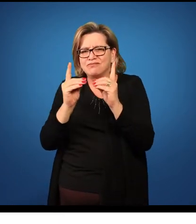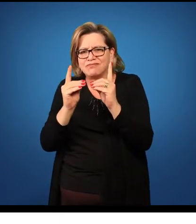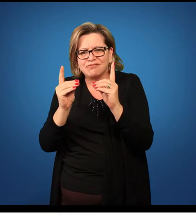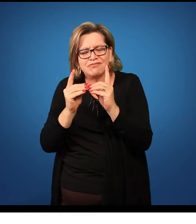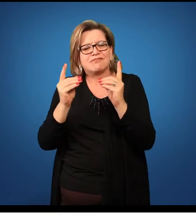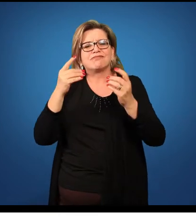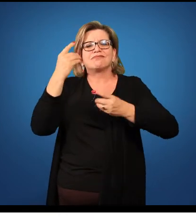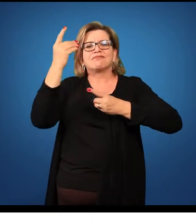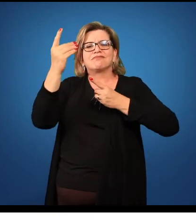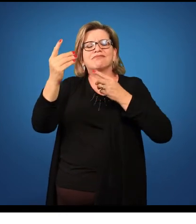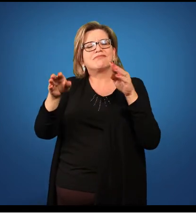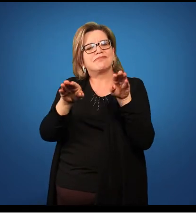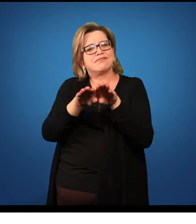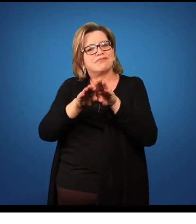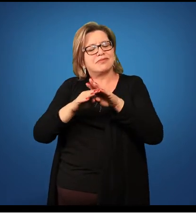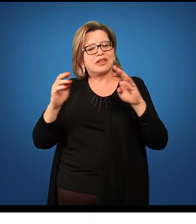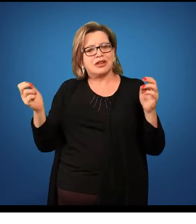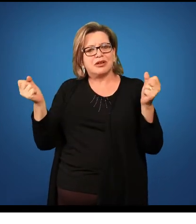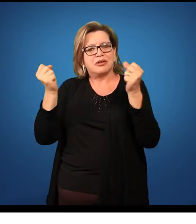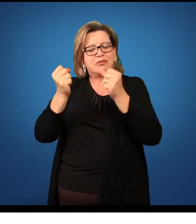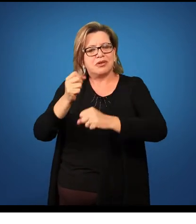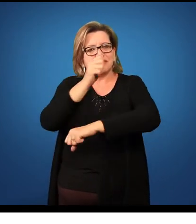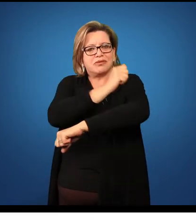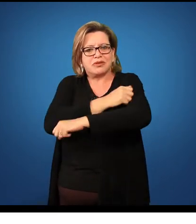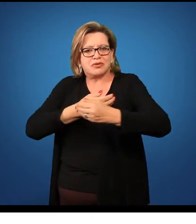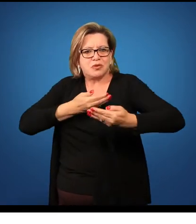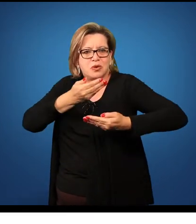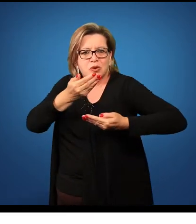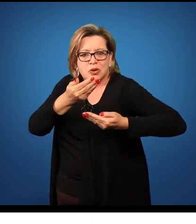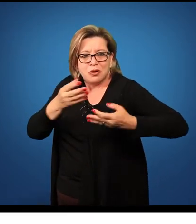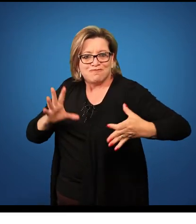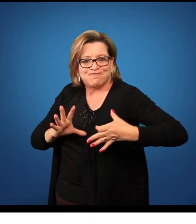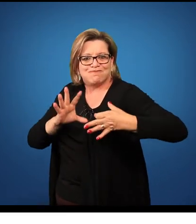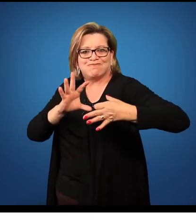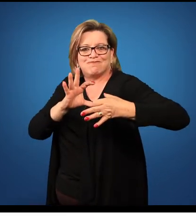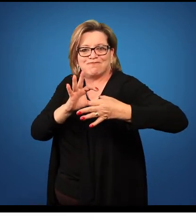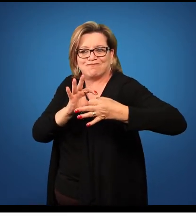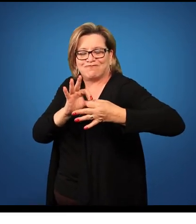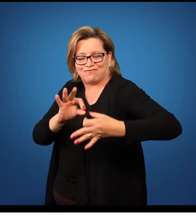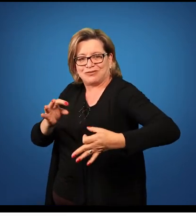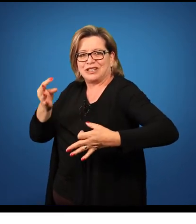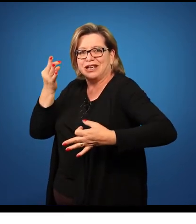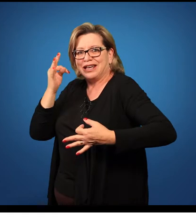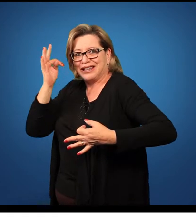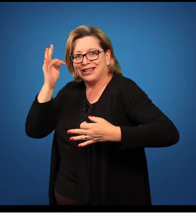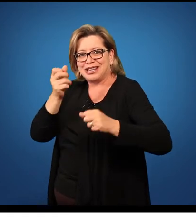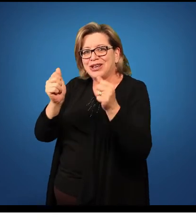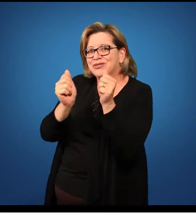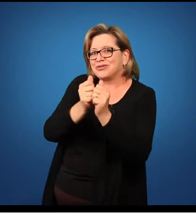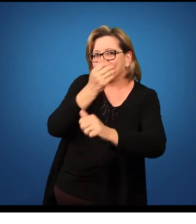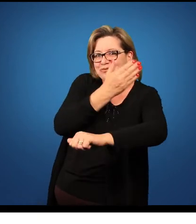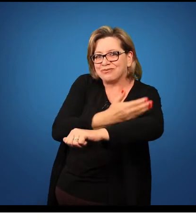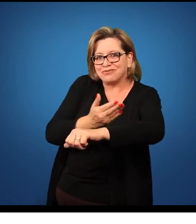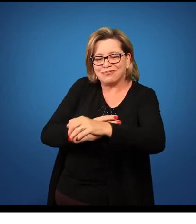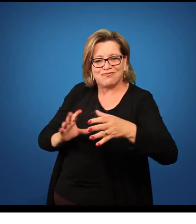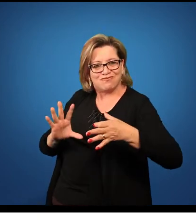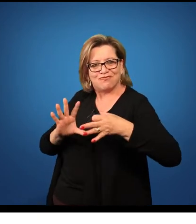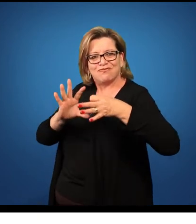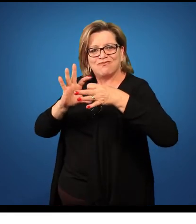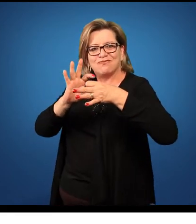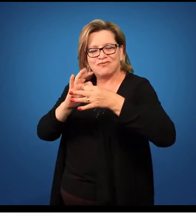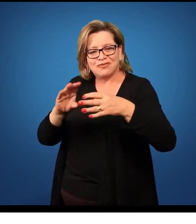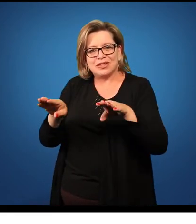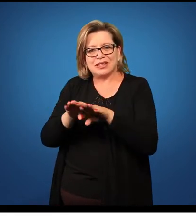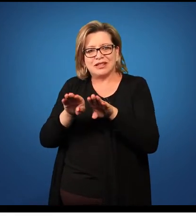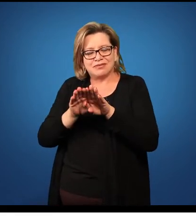mais, e que permitam a ele a integração teórica ou prática da disciplina de Ciências, além de desenvolver a capacidade